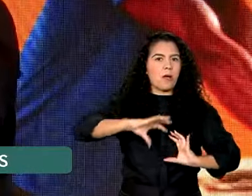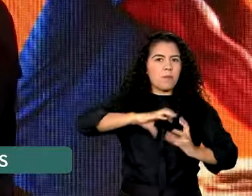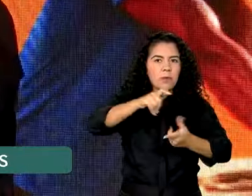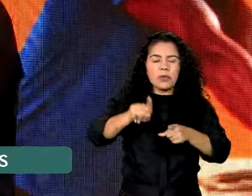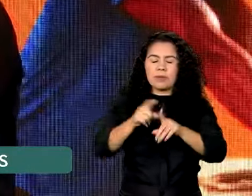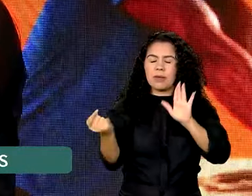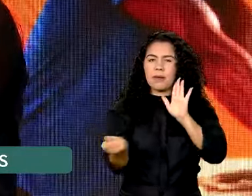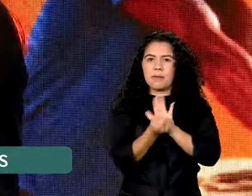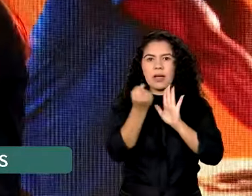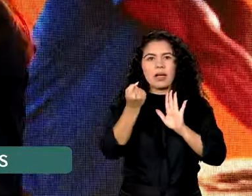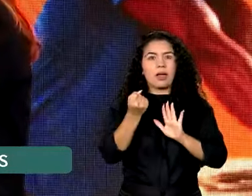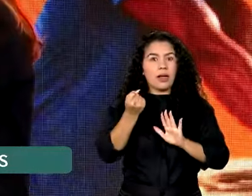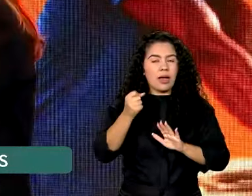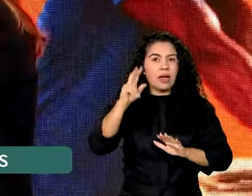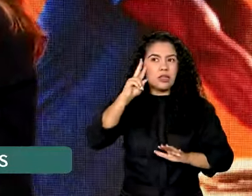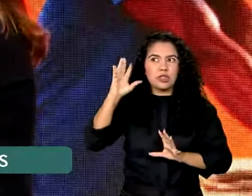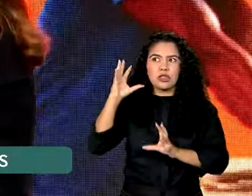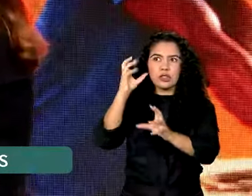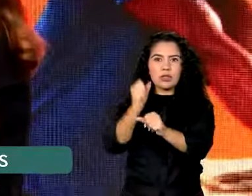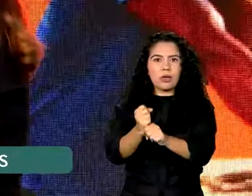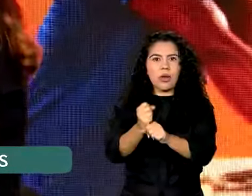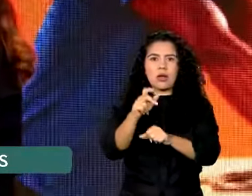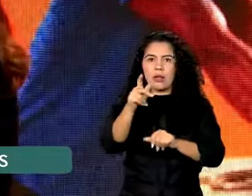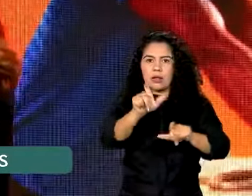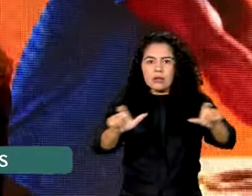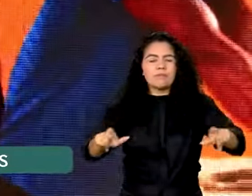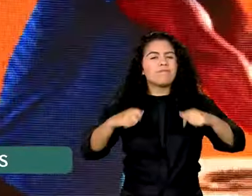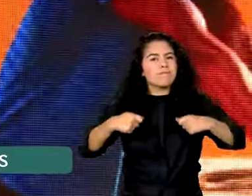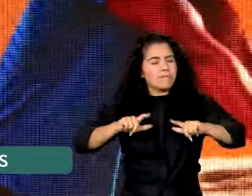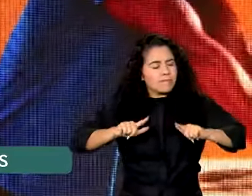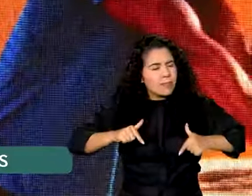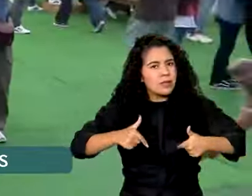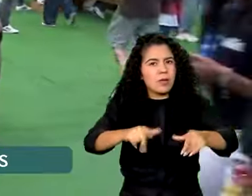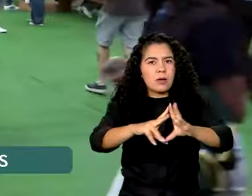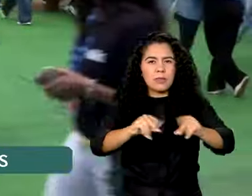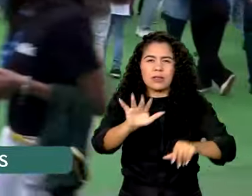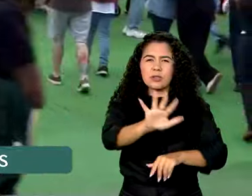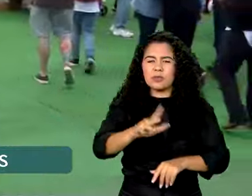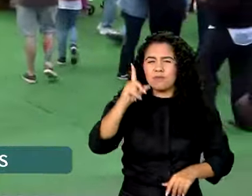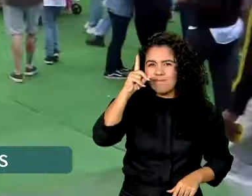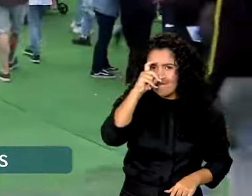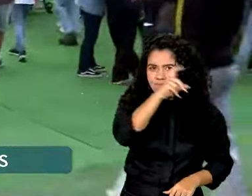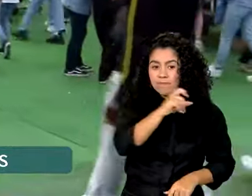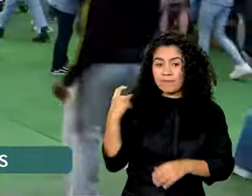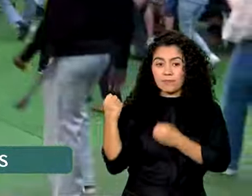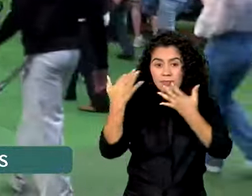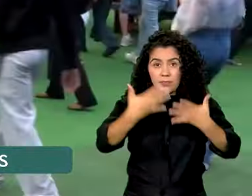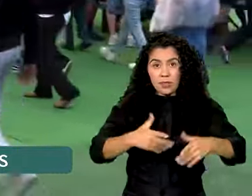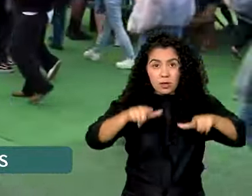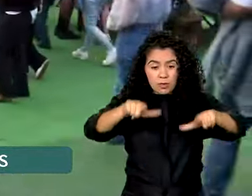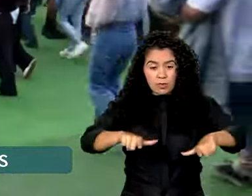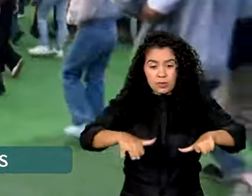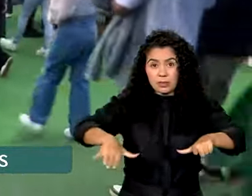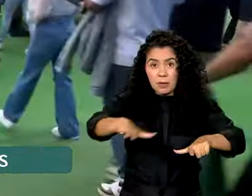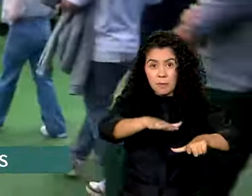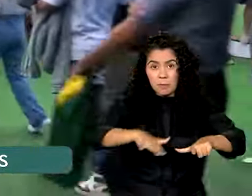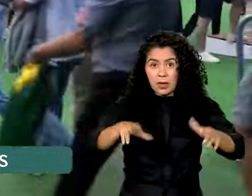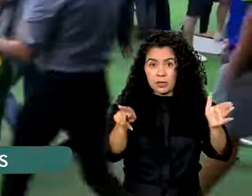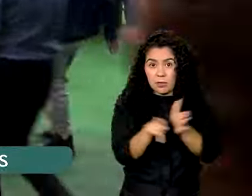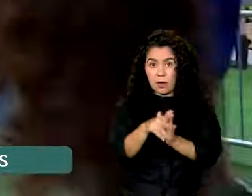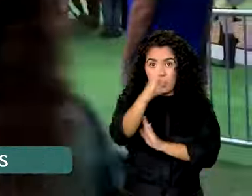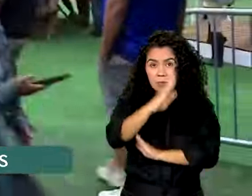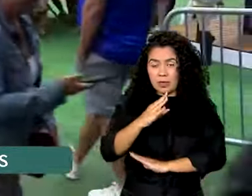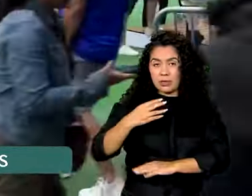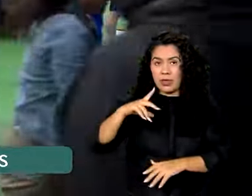da humanidade. A gente realmente precisa combater esse momento crítico. A inauguração da Casa Brasil reuniu milhares de